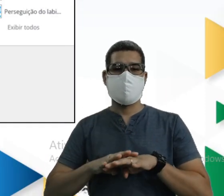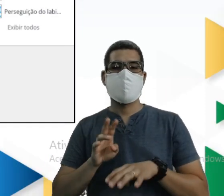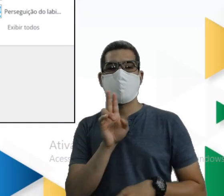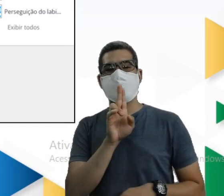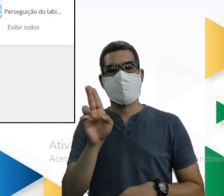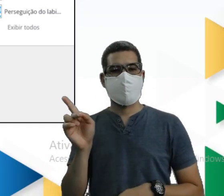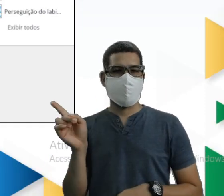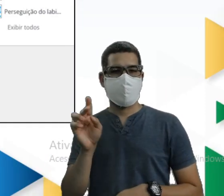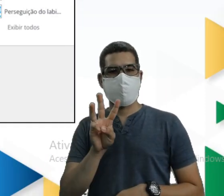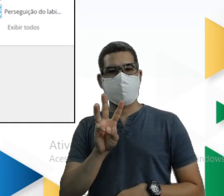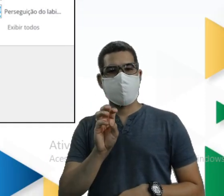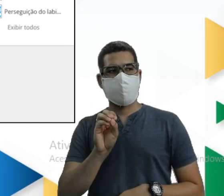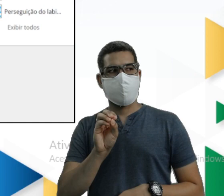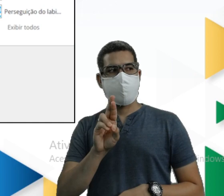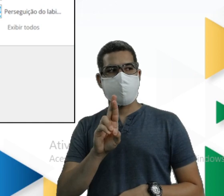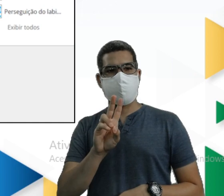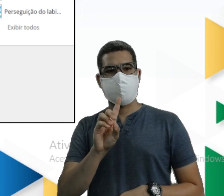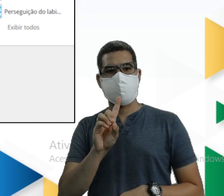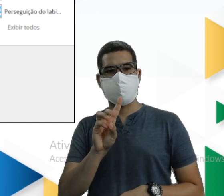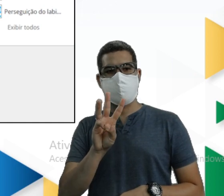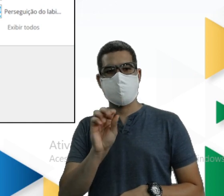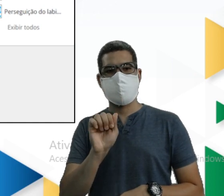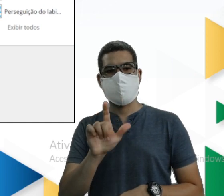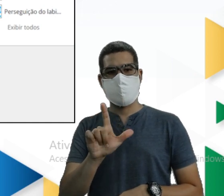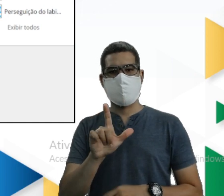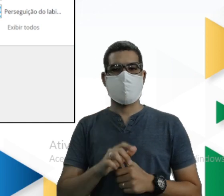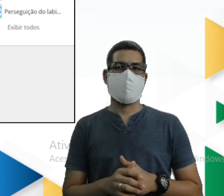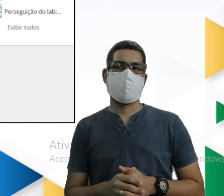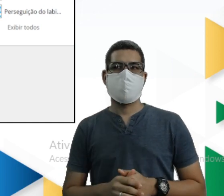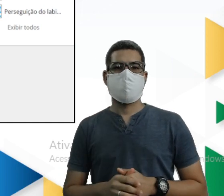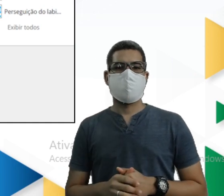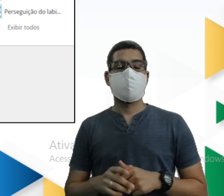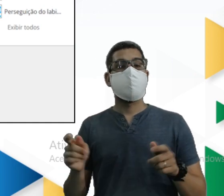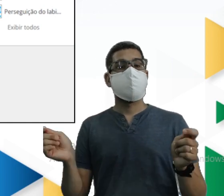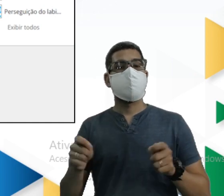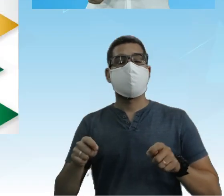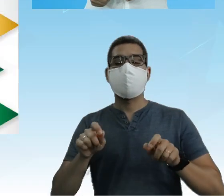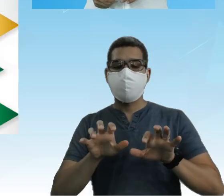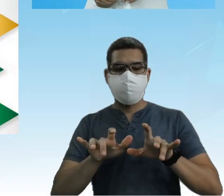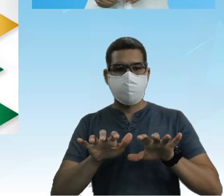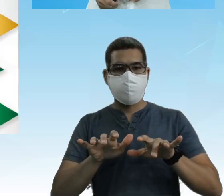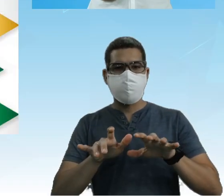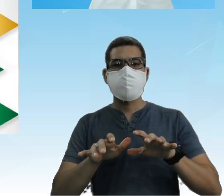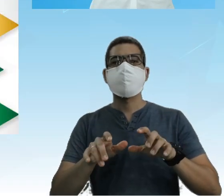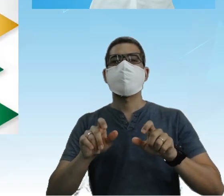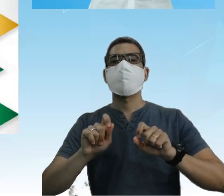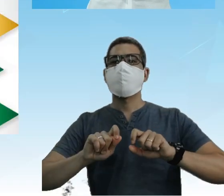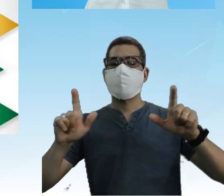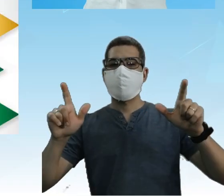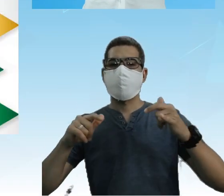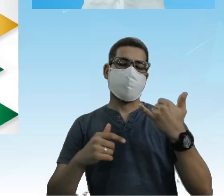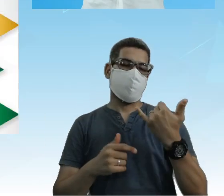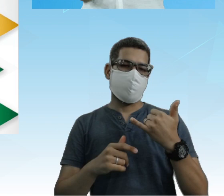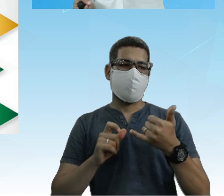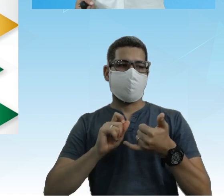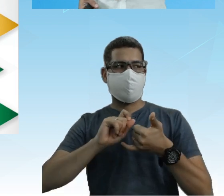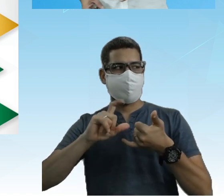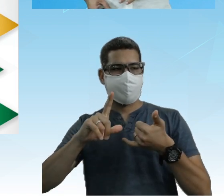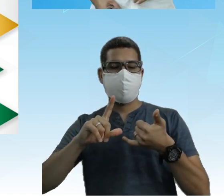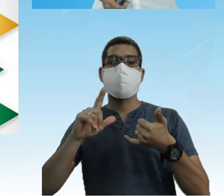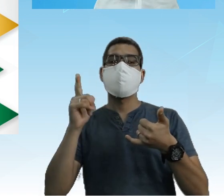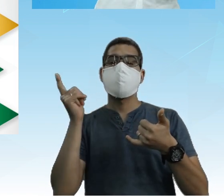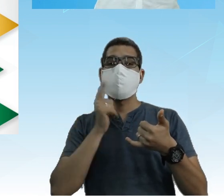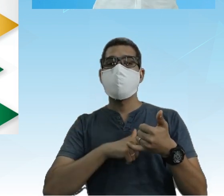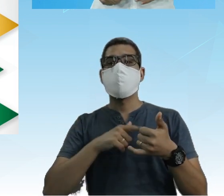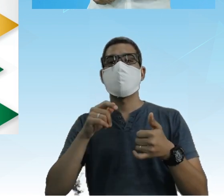site é esse aí Wordwall, tá? Escreve aí para você pesquisar o Wordwall E coloca o Wordwall Transformações